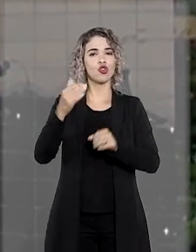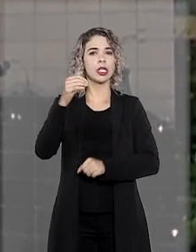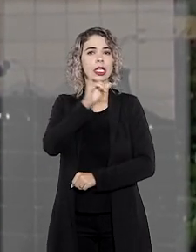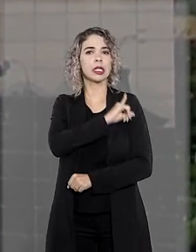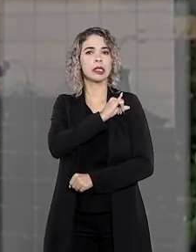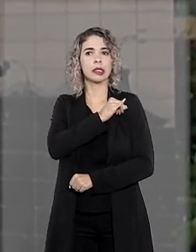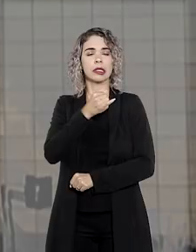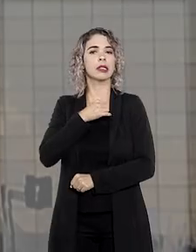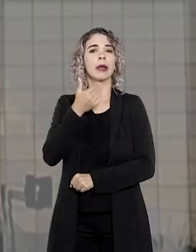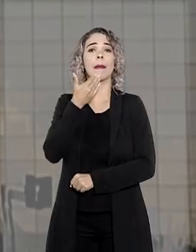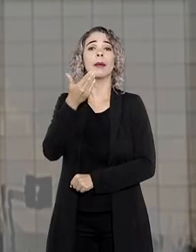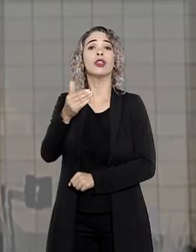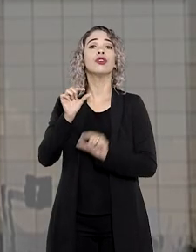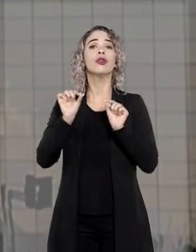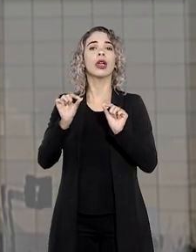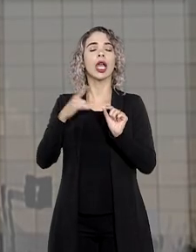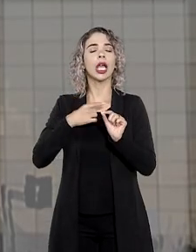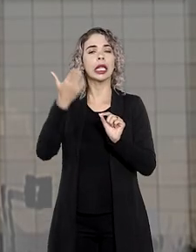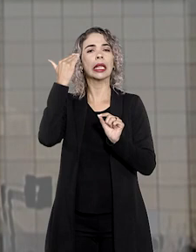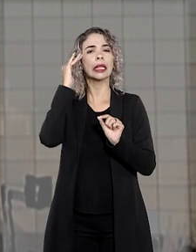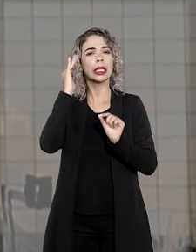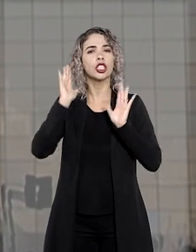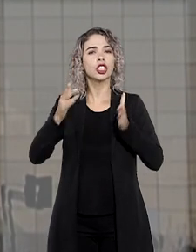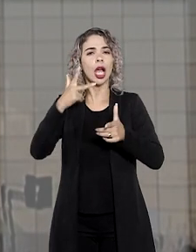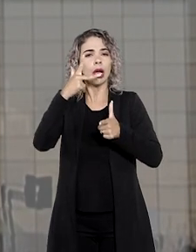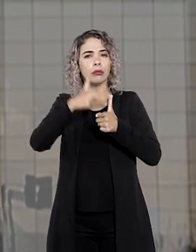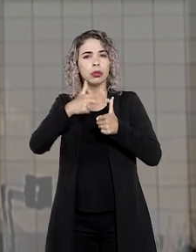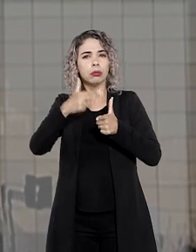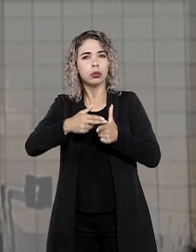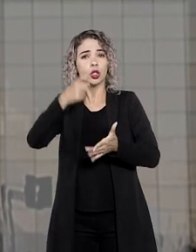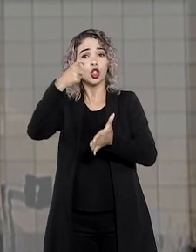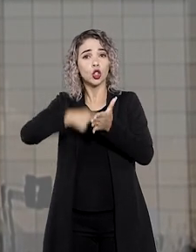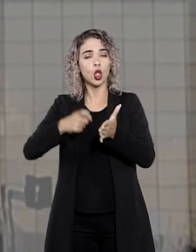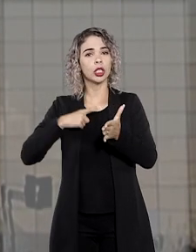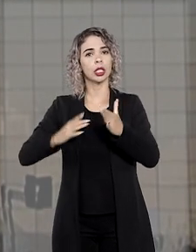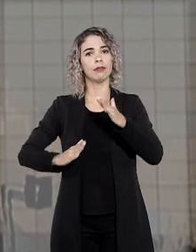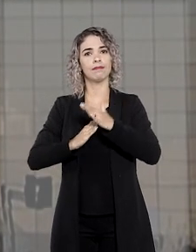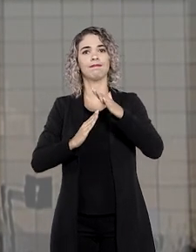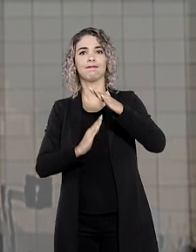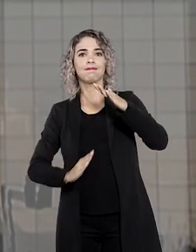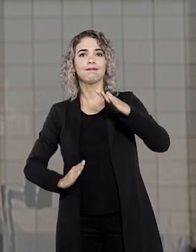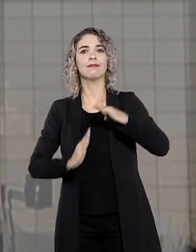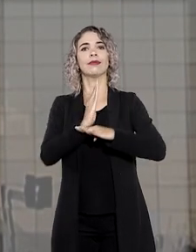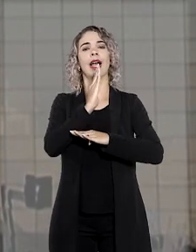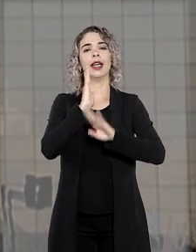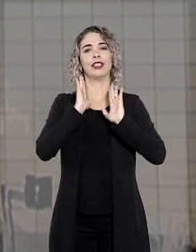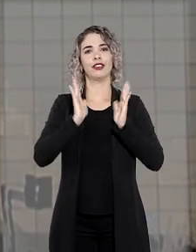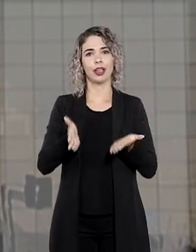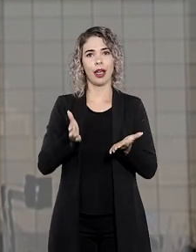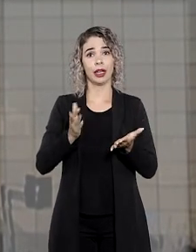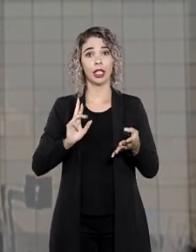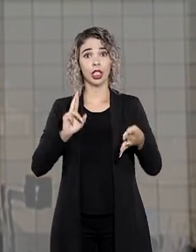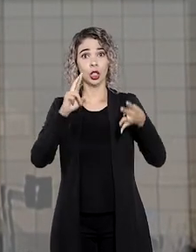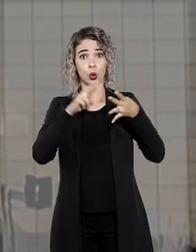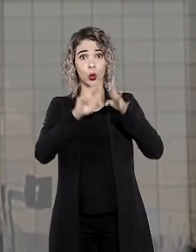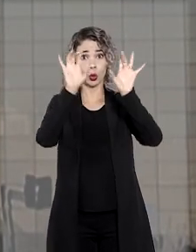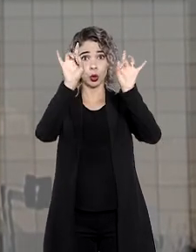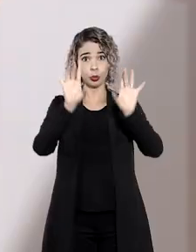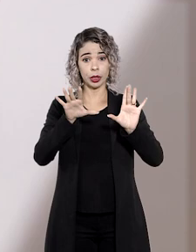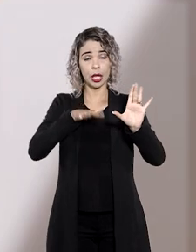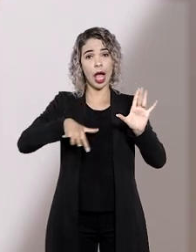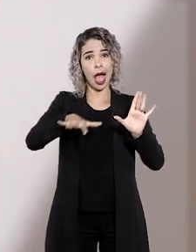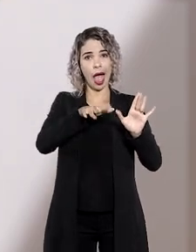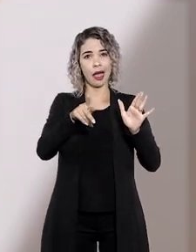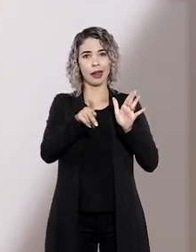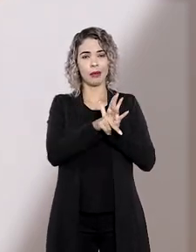acolheu o pedido do aposentado, entendendo que os descontos em sua folha teriam superado o limite legal. Em recurso especial,